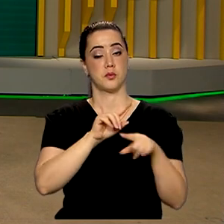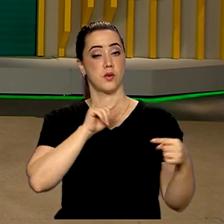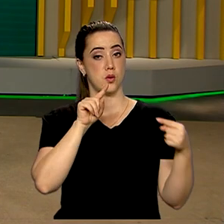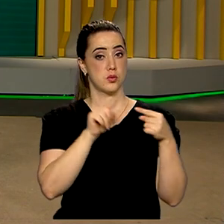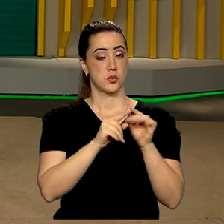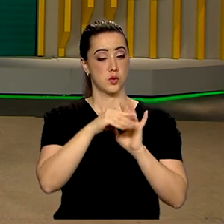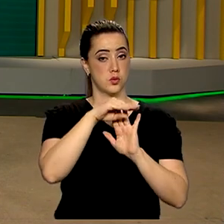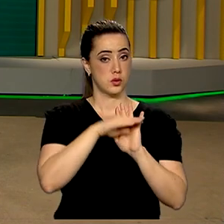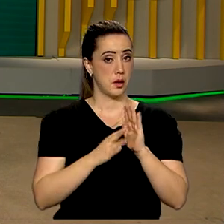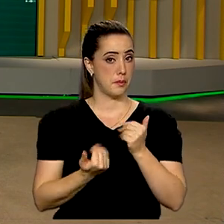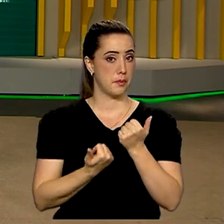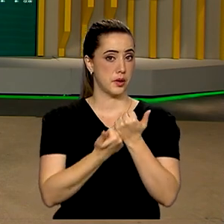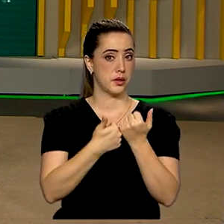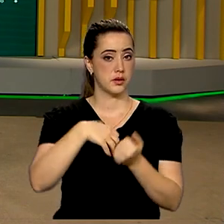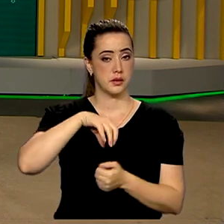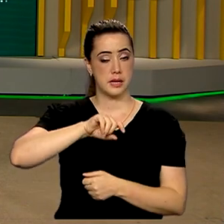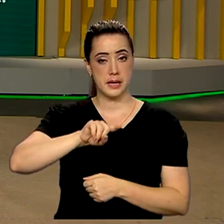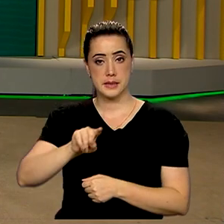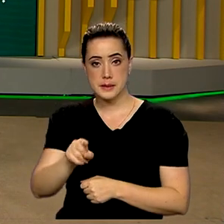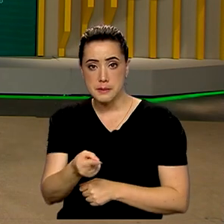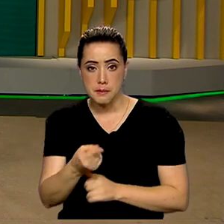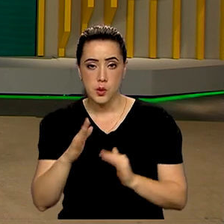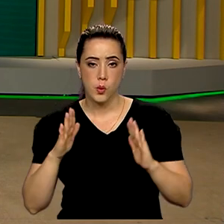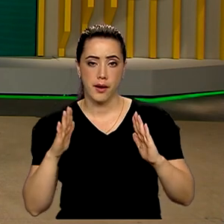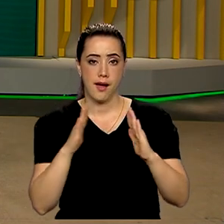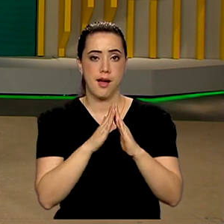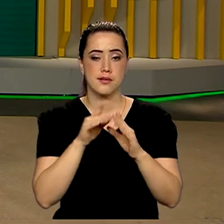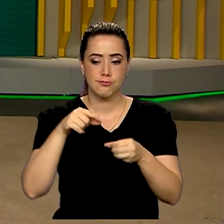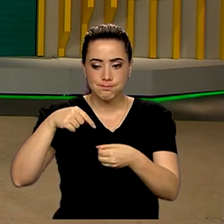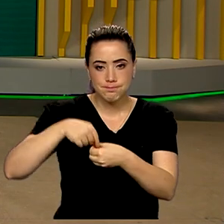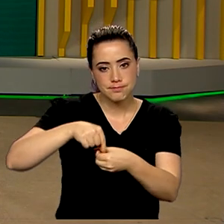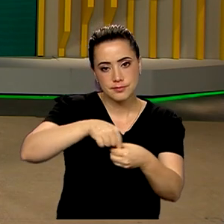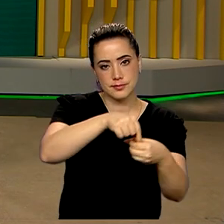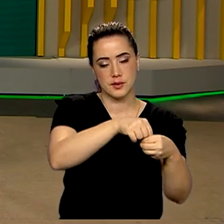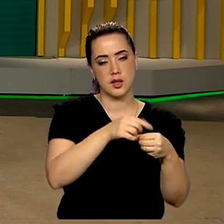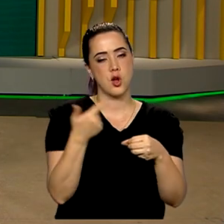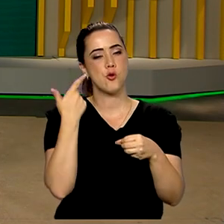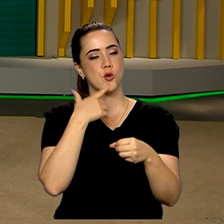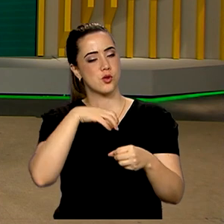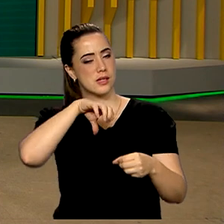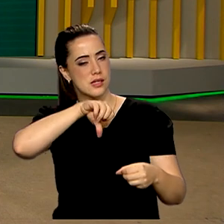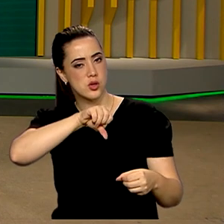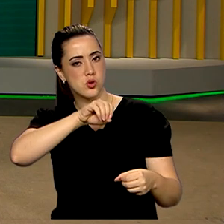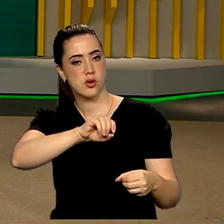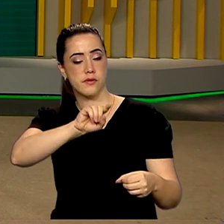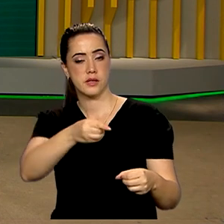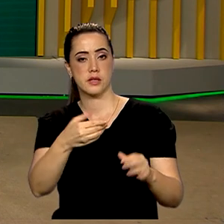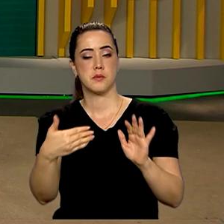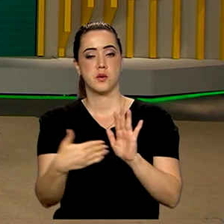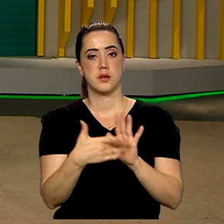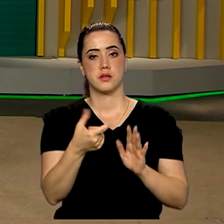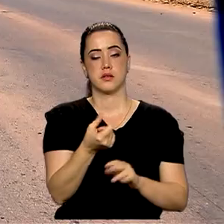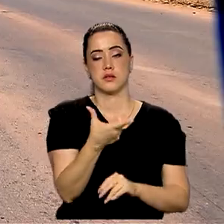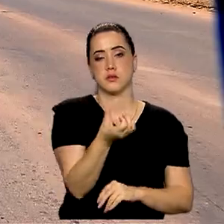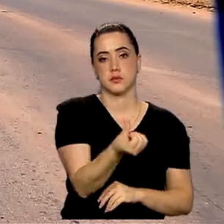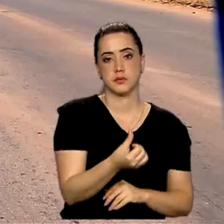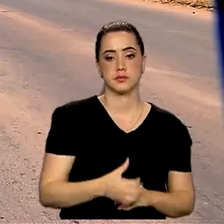começar apoiando 10 mil quintais produtivos e chegar a 90 mil até 2026. Olha só!